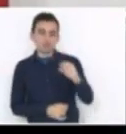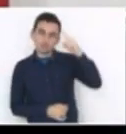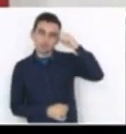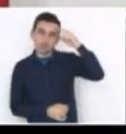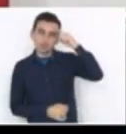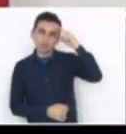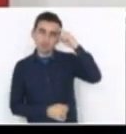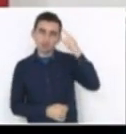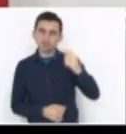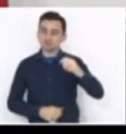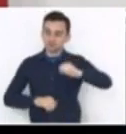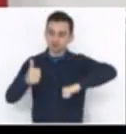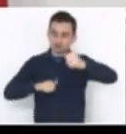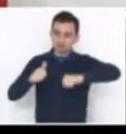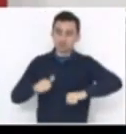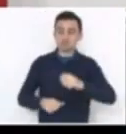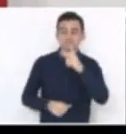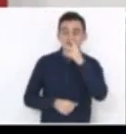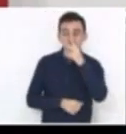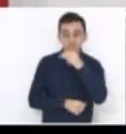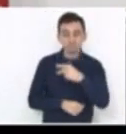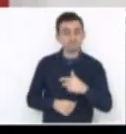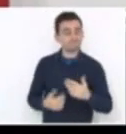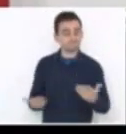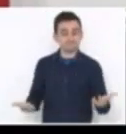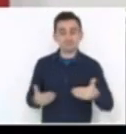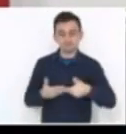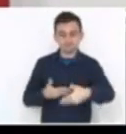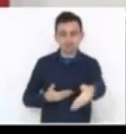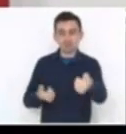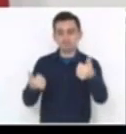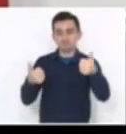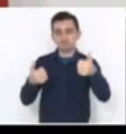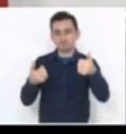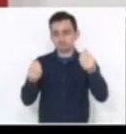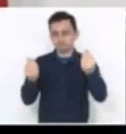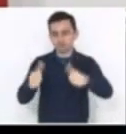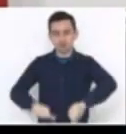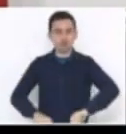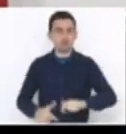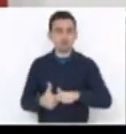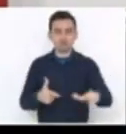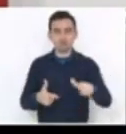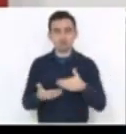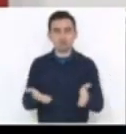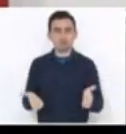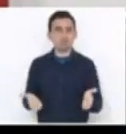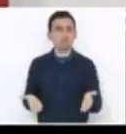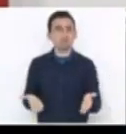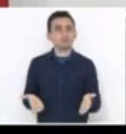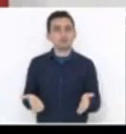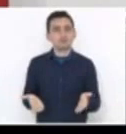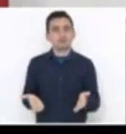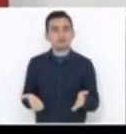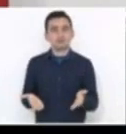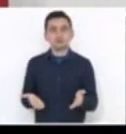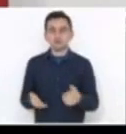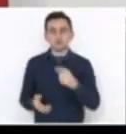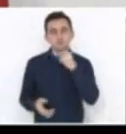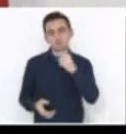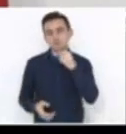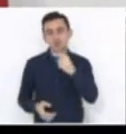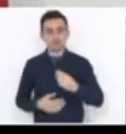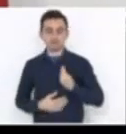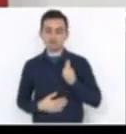avaliação, deputado Kennedy, estão fadados ao fracasso, porque não tem, não tem como sobreviver.